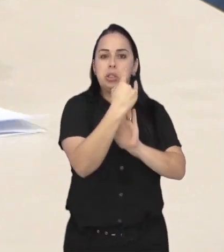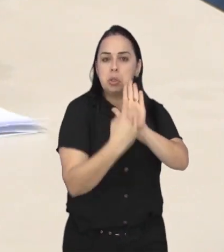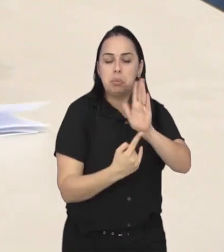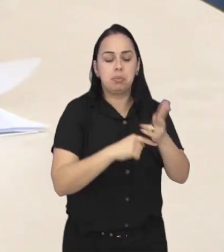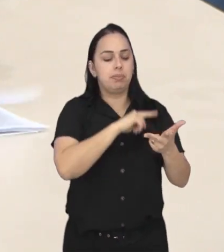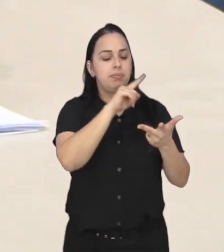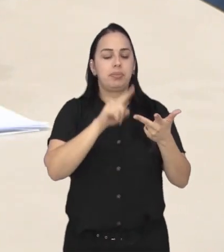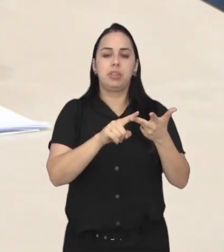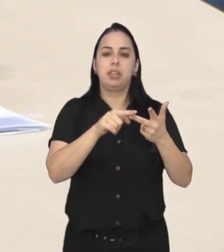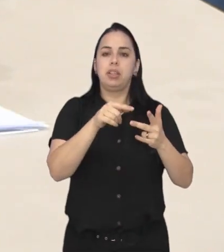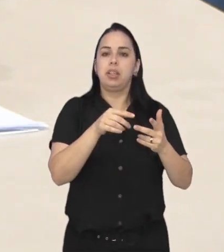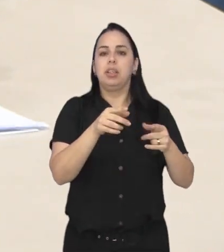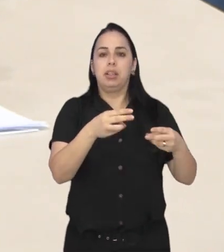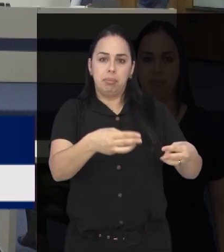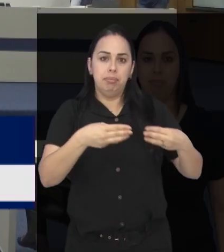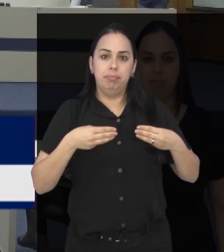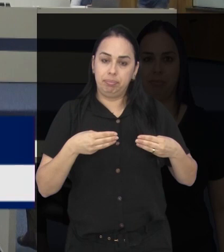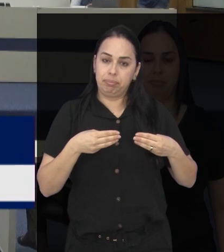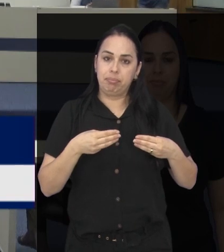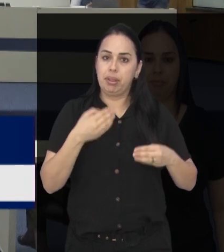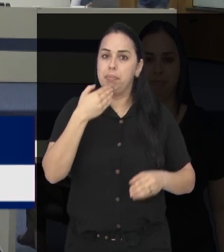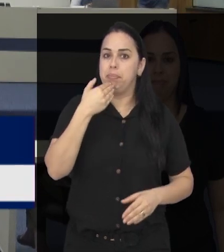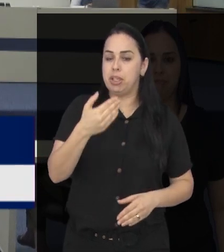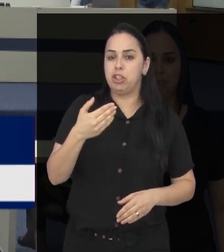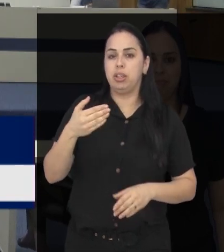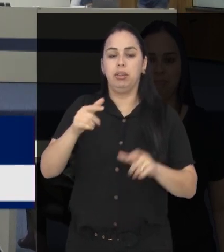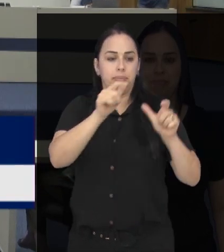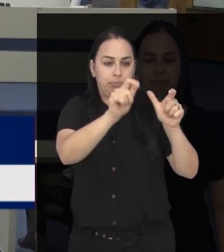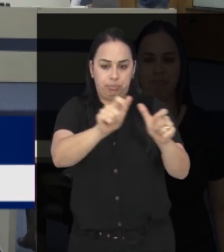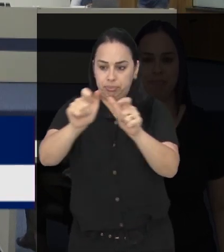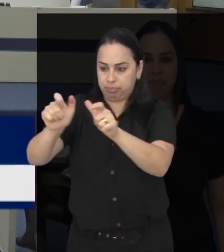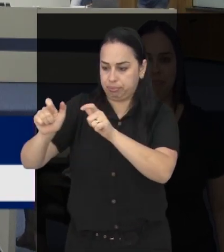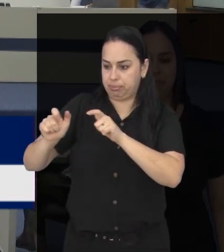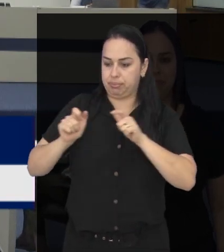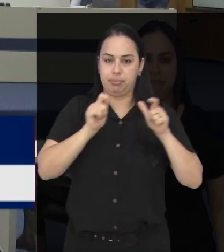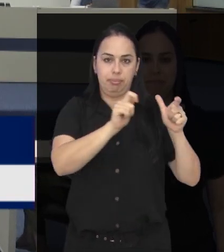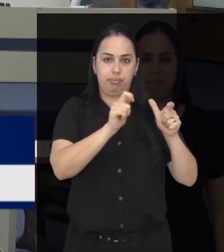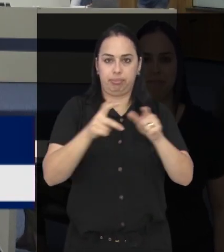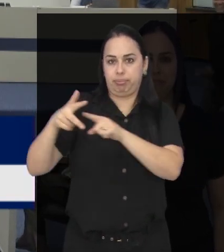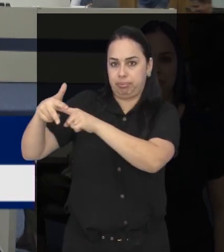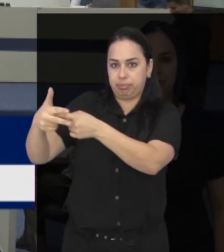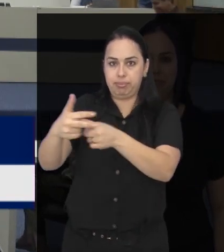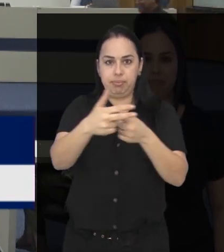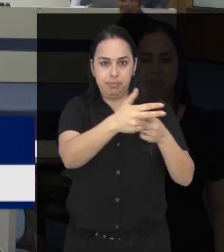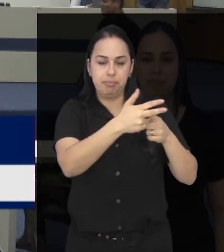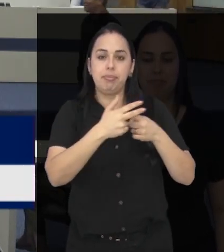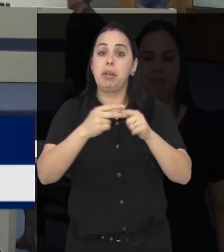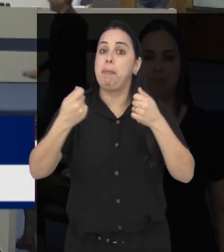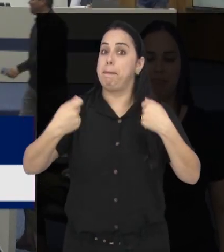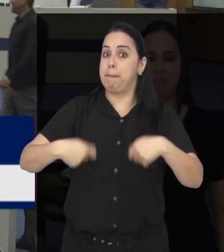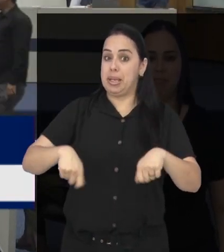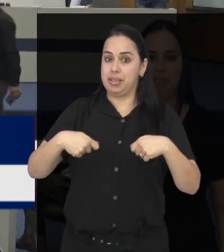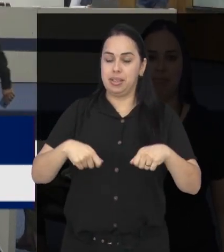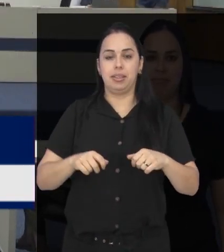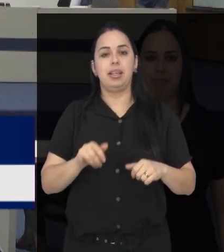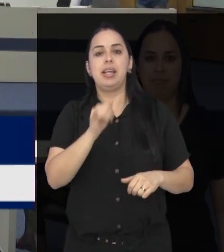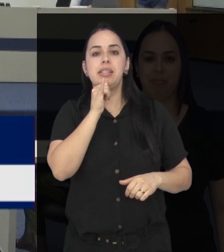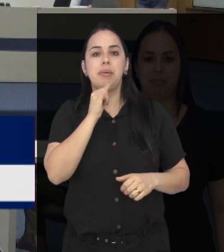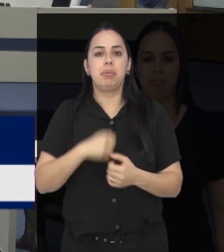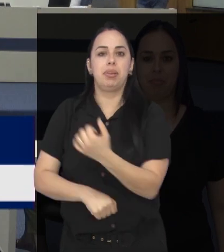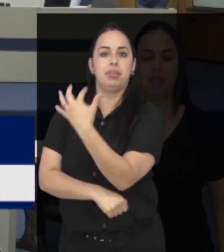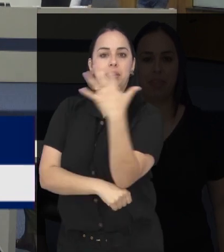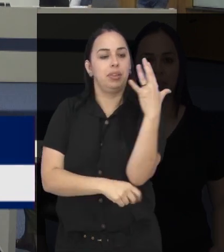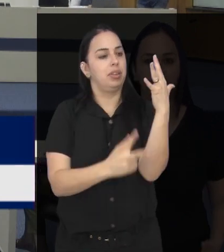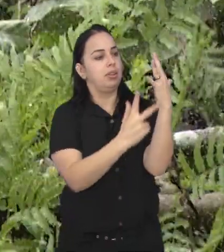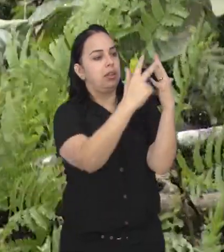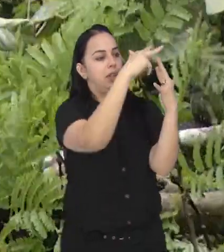requerimentos, indicações e moções. A maior parte dos pedidos solicitava reformas e serviços de manutenção em diversos pontos